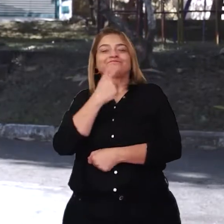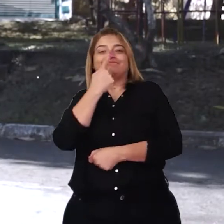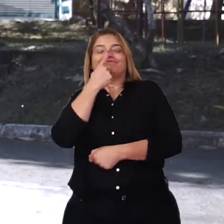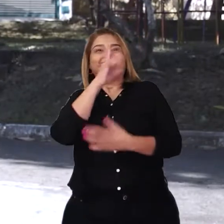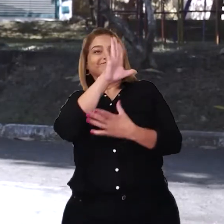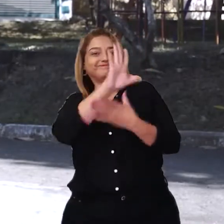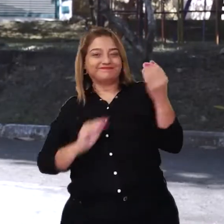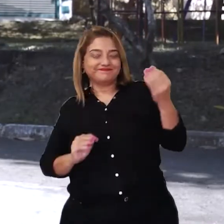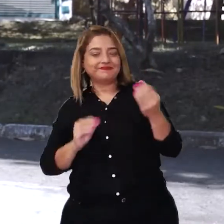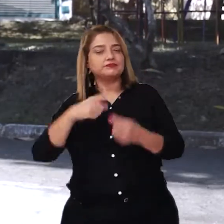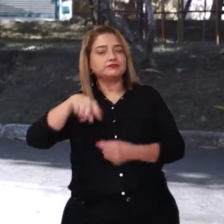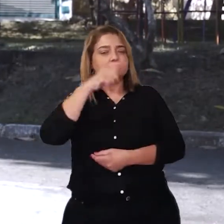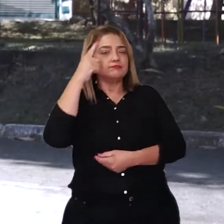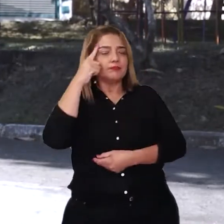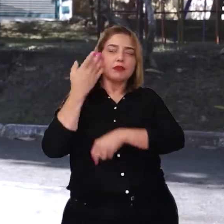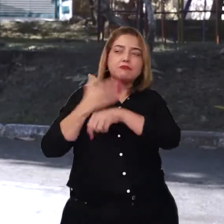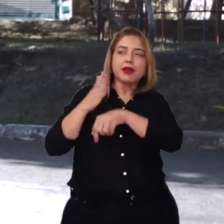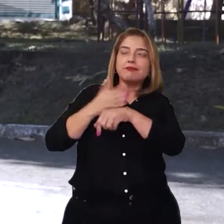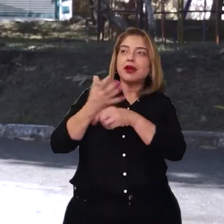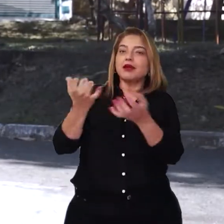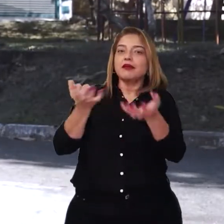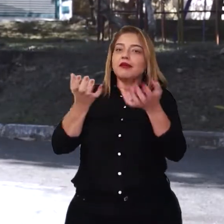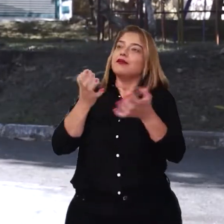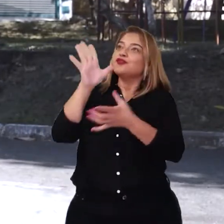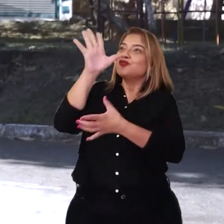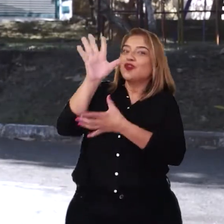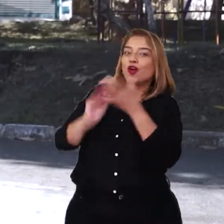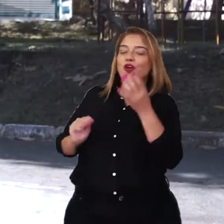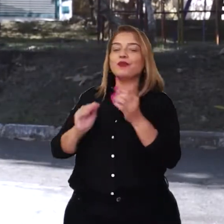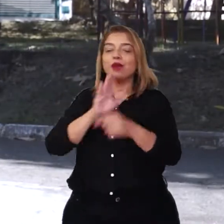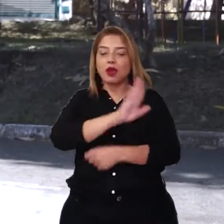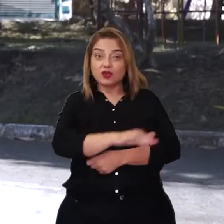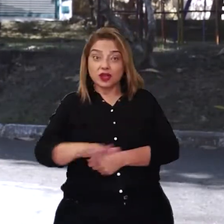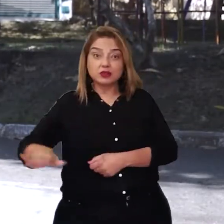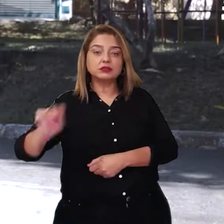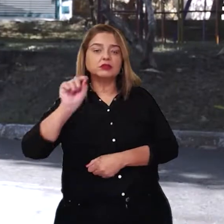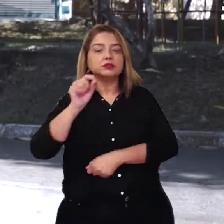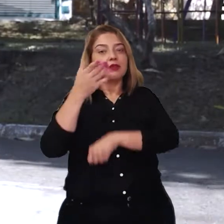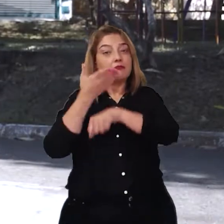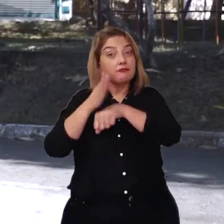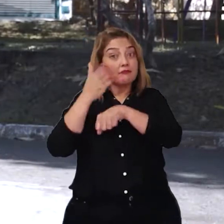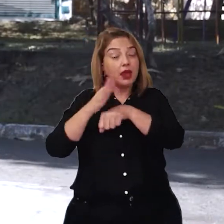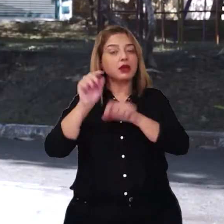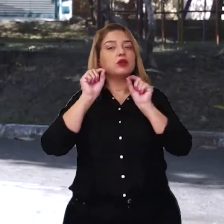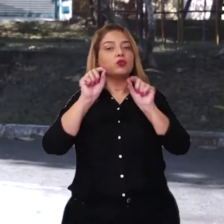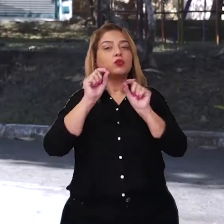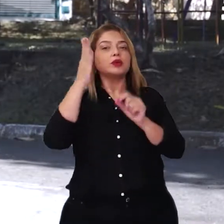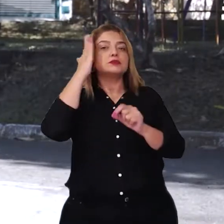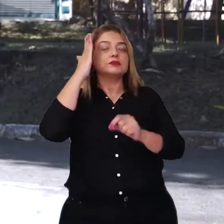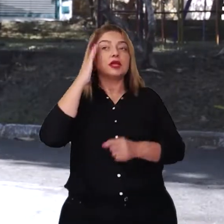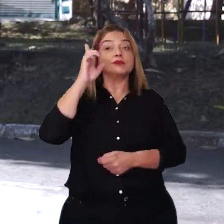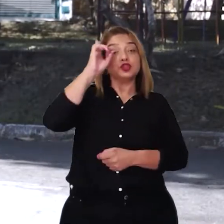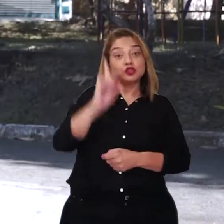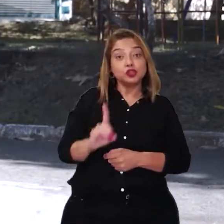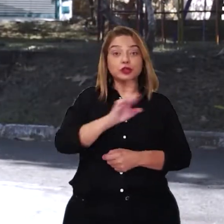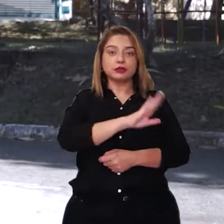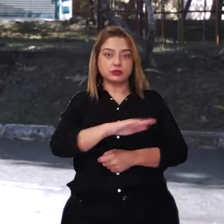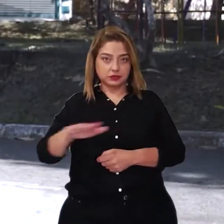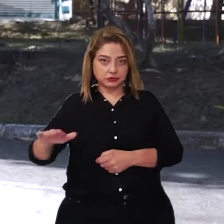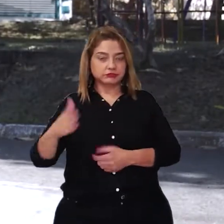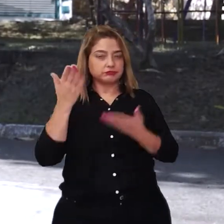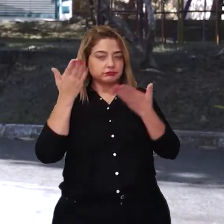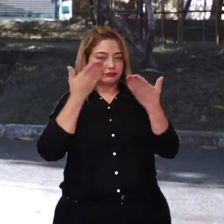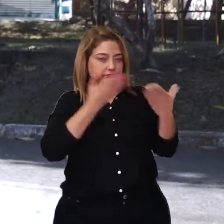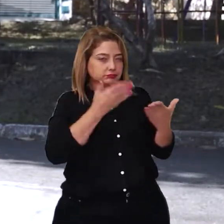quando pensamos em práticas que inspiram na educação infantil, estamos falando sobre práticas que revelam os direitos das crianças. E,